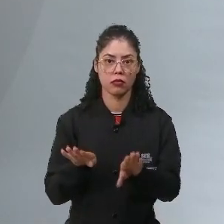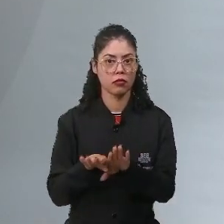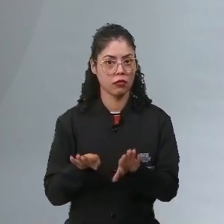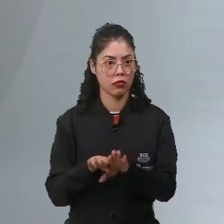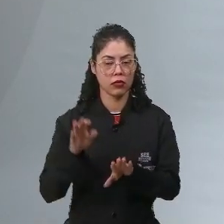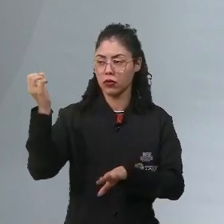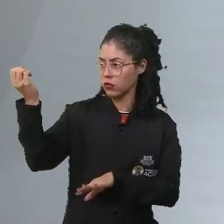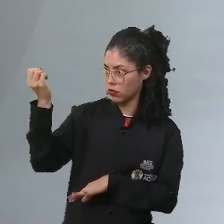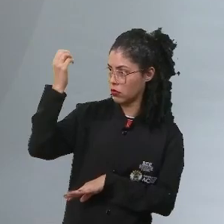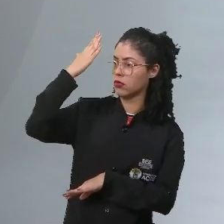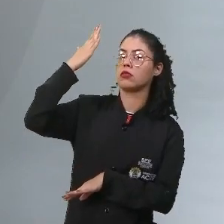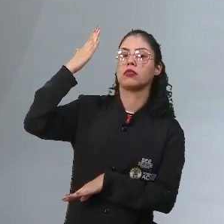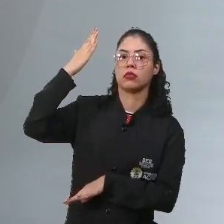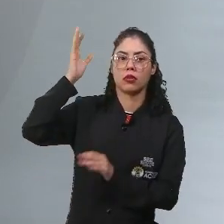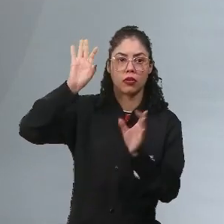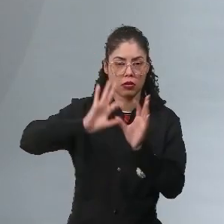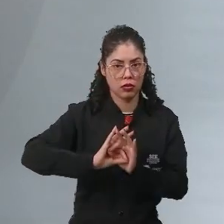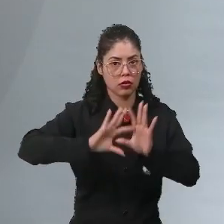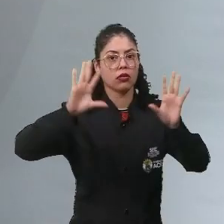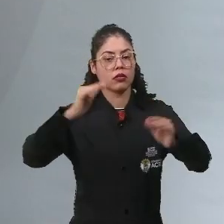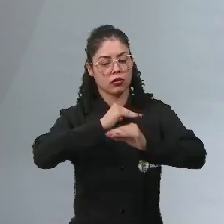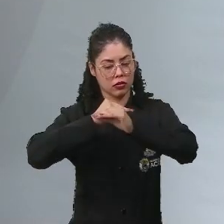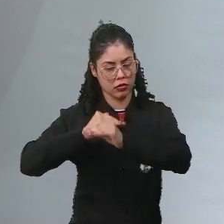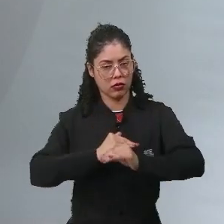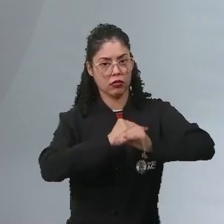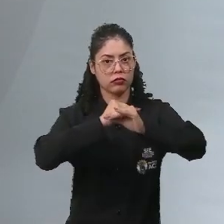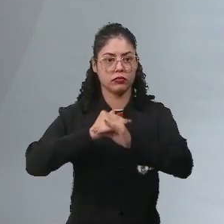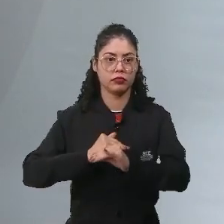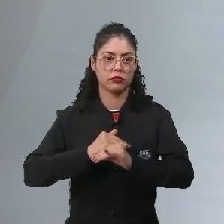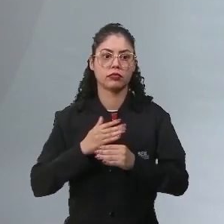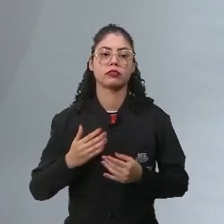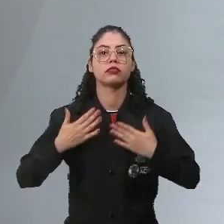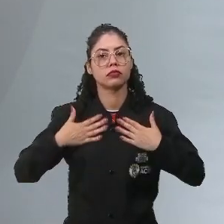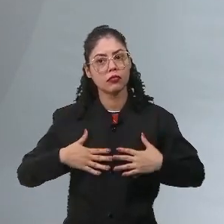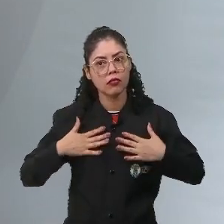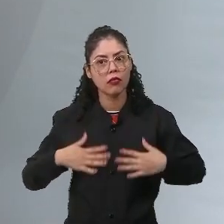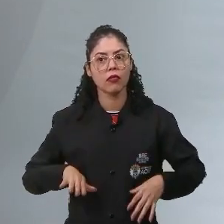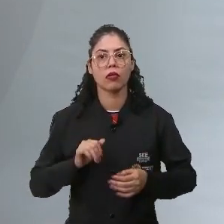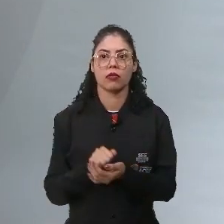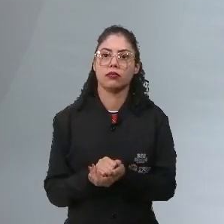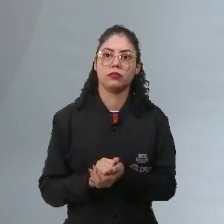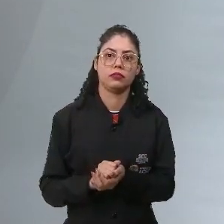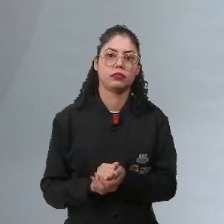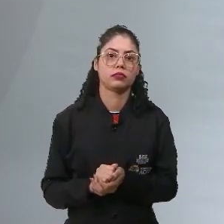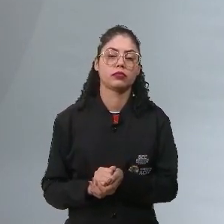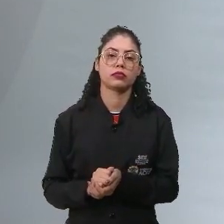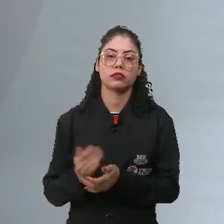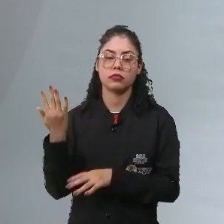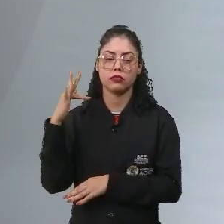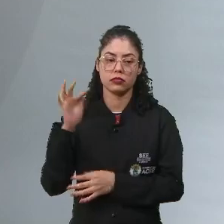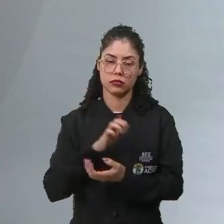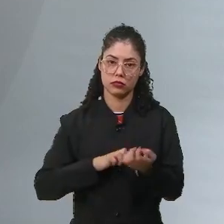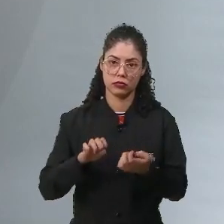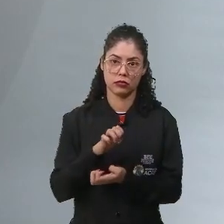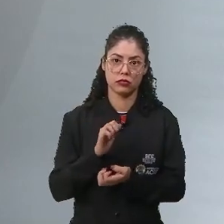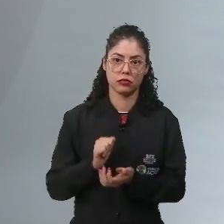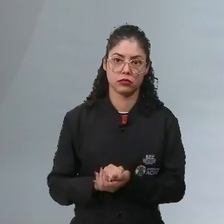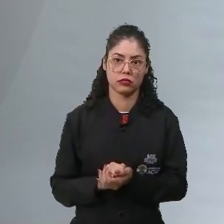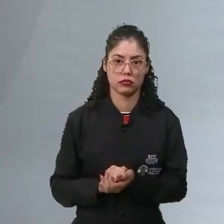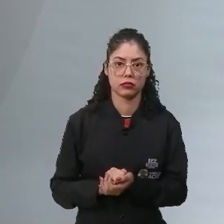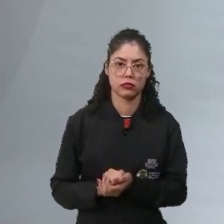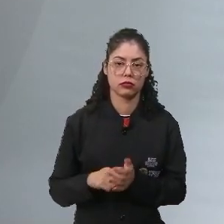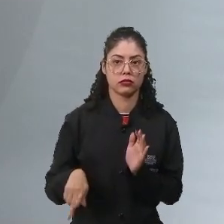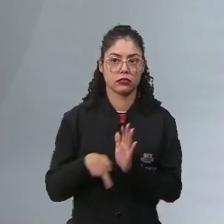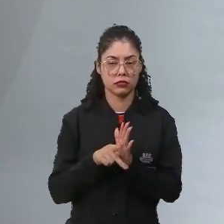do iluminismo, que é o princípio de liberdade, de igualdade, de fraternidade. Inclusive, esse foi o lema da Revolução Francesa. Então, dentro desse